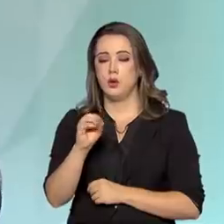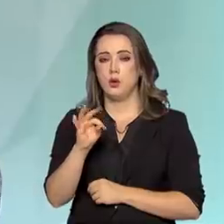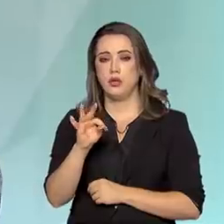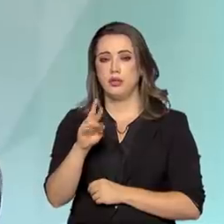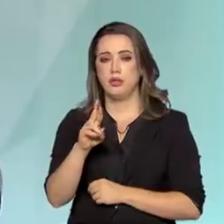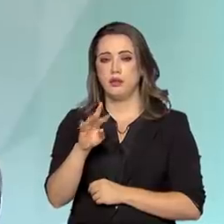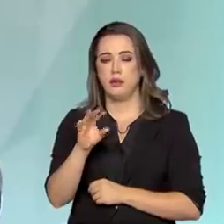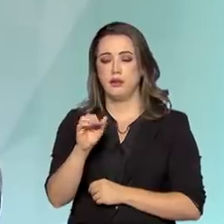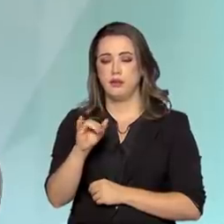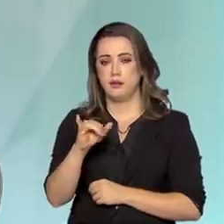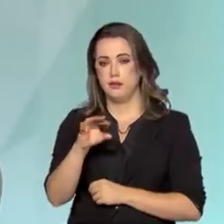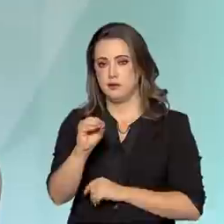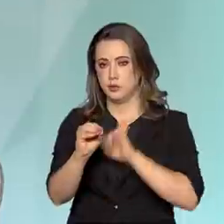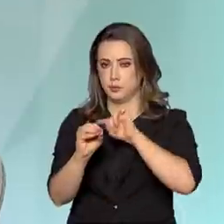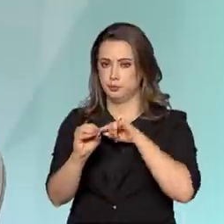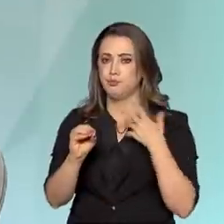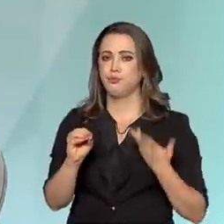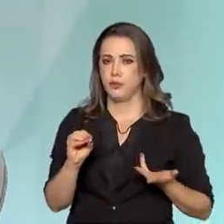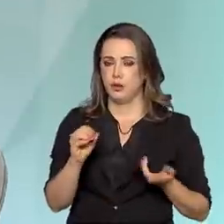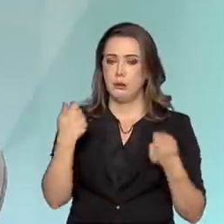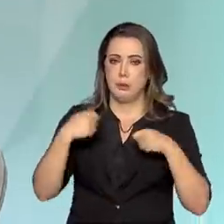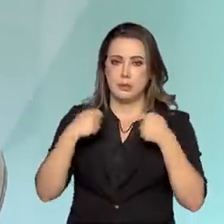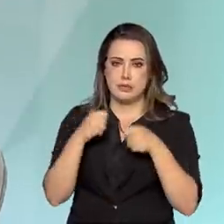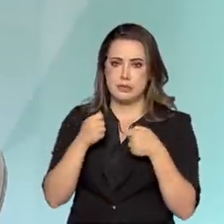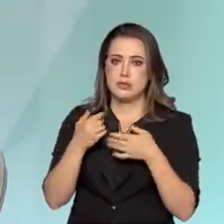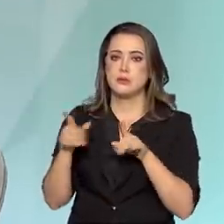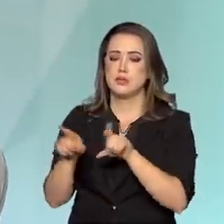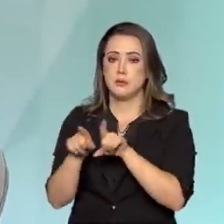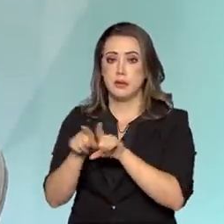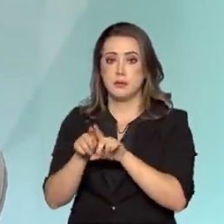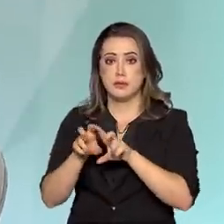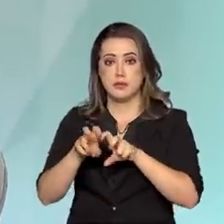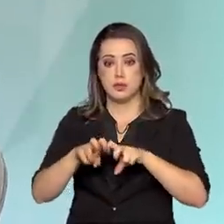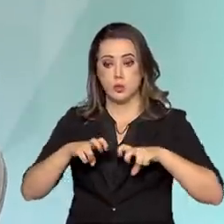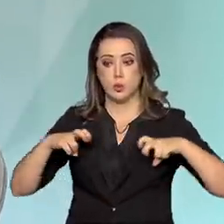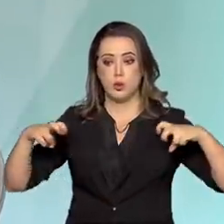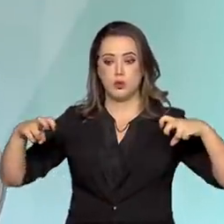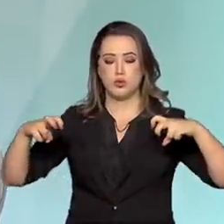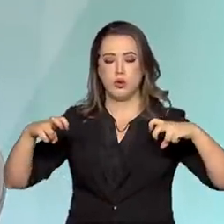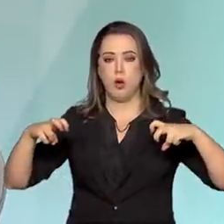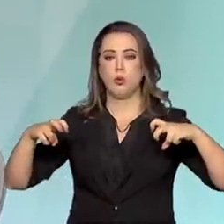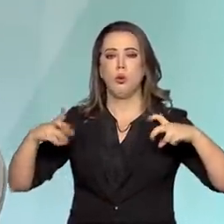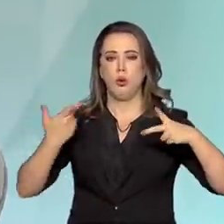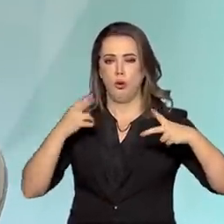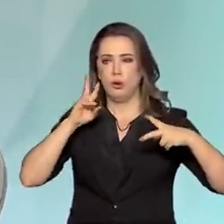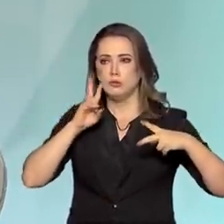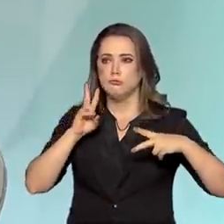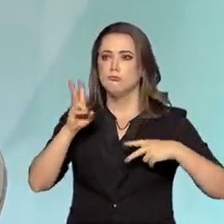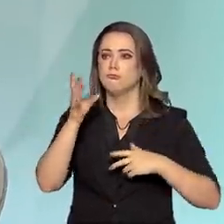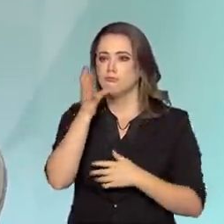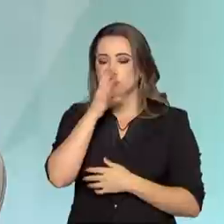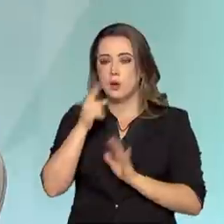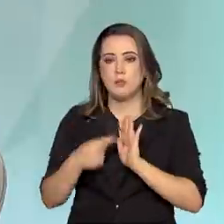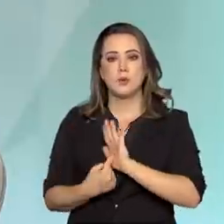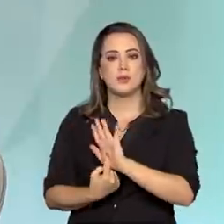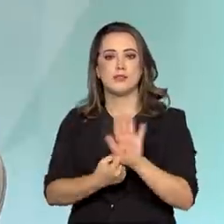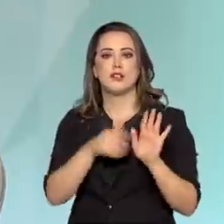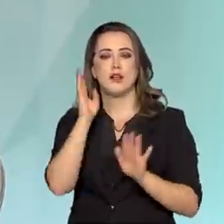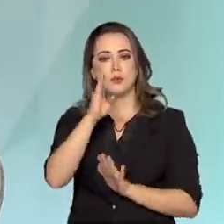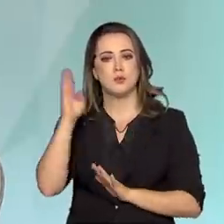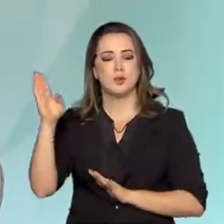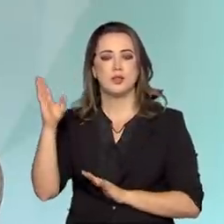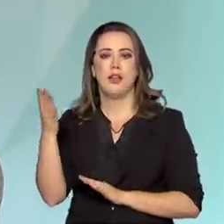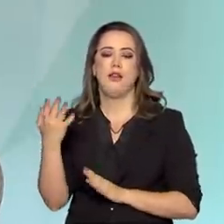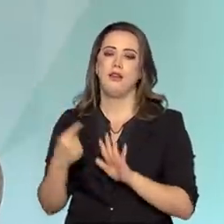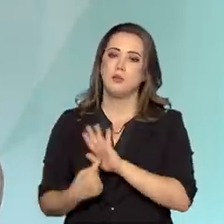mais os auditórios da nossa casa, não só para conversar com os pesquisadores, mas também para, digamos assim, fazer a biblioteca se revelar, se expor ao